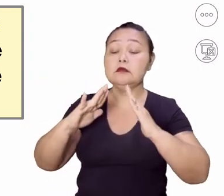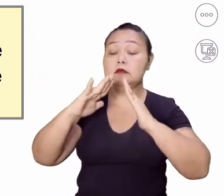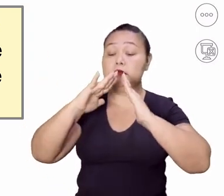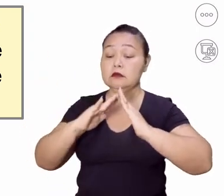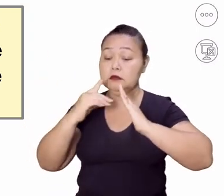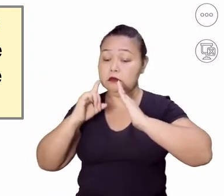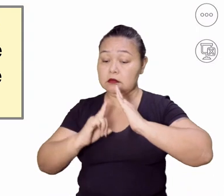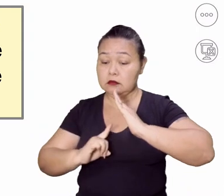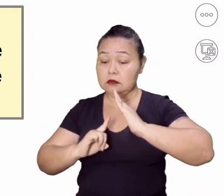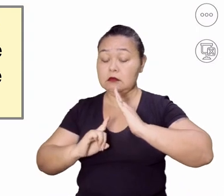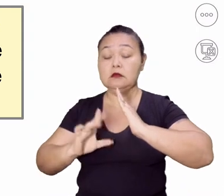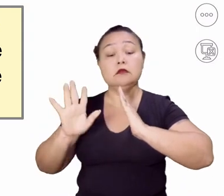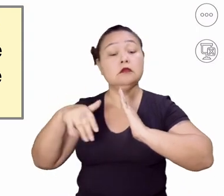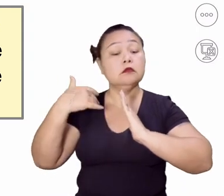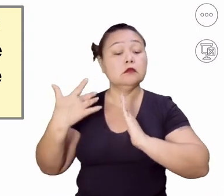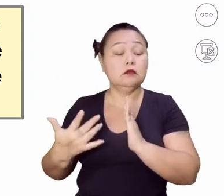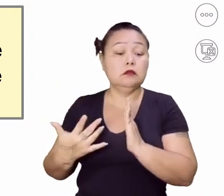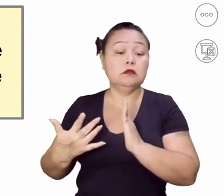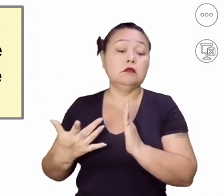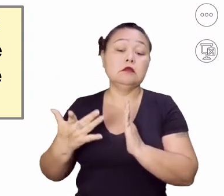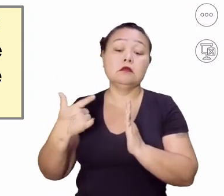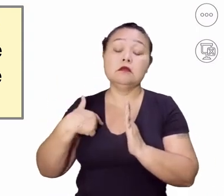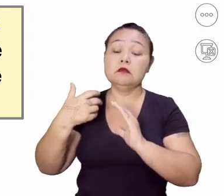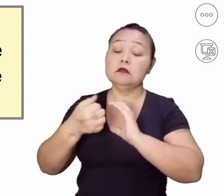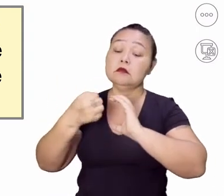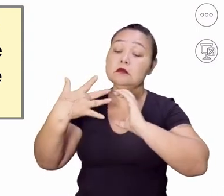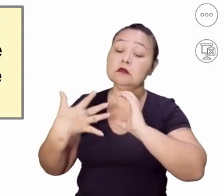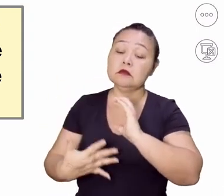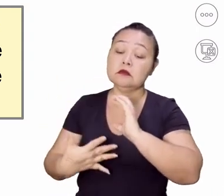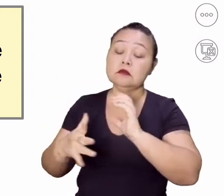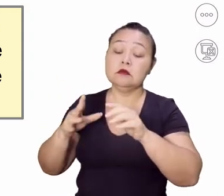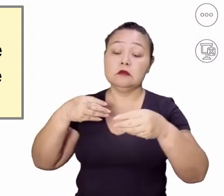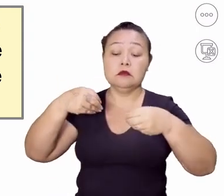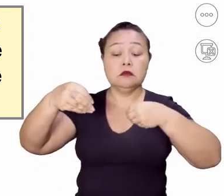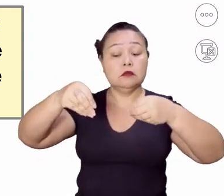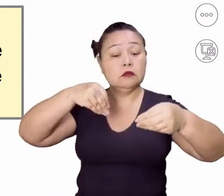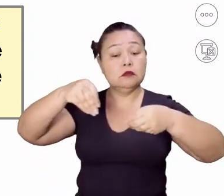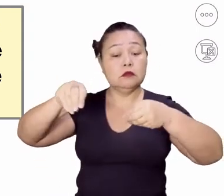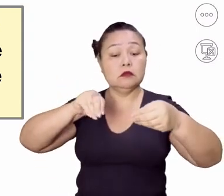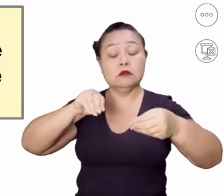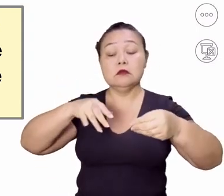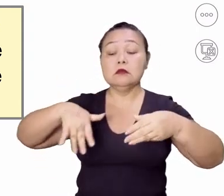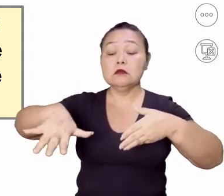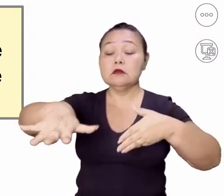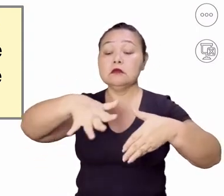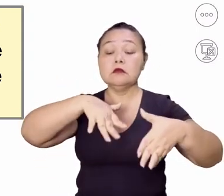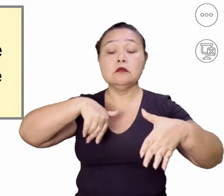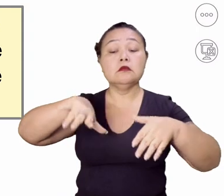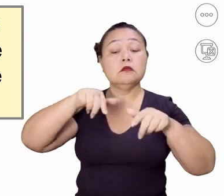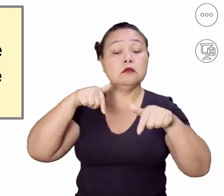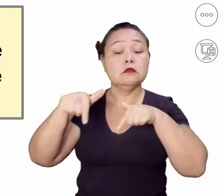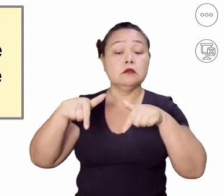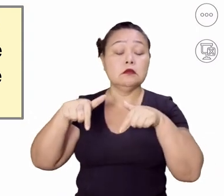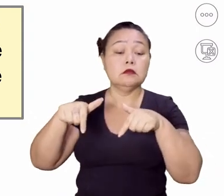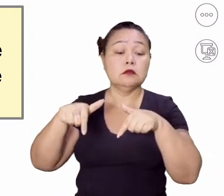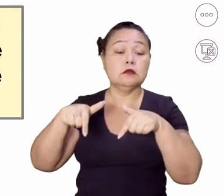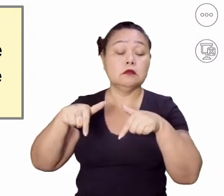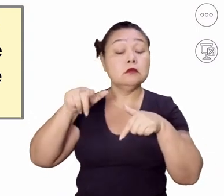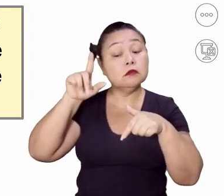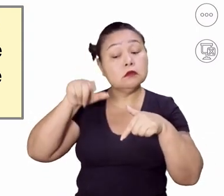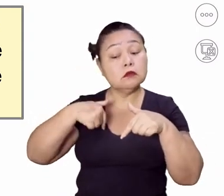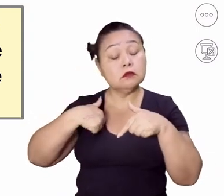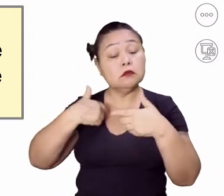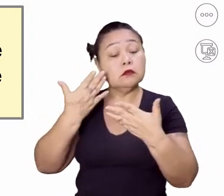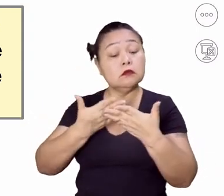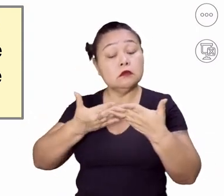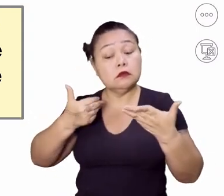office, né? Então, a gente tem uma das características da flexibilização do trabalho. É a